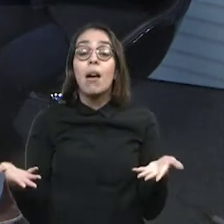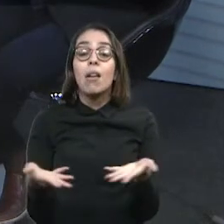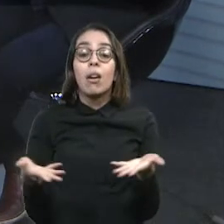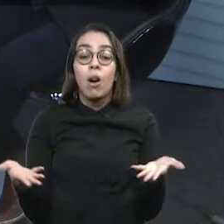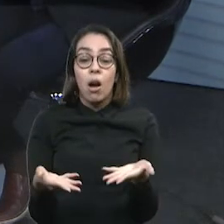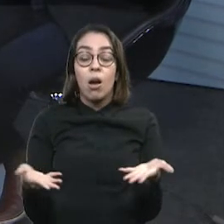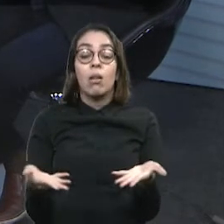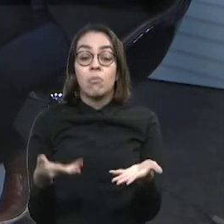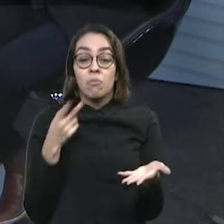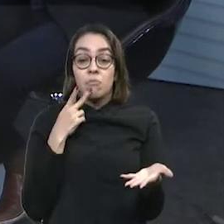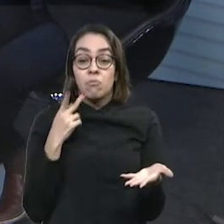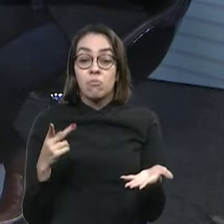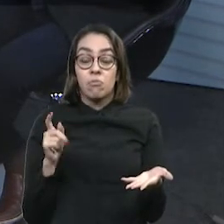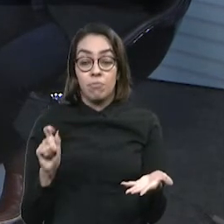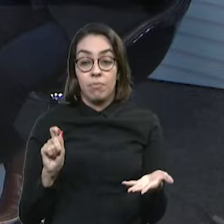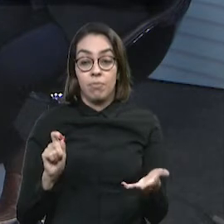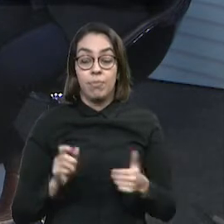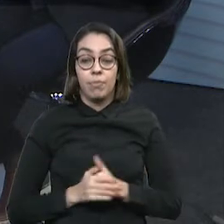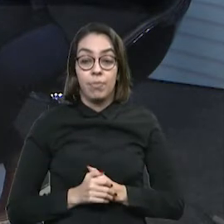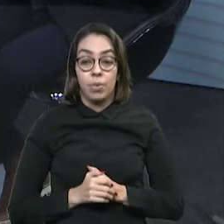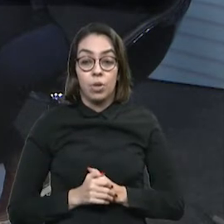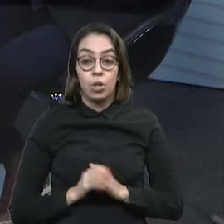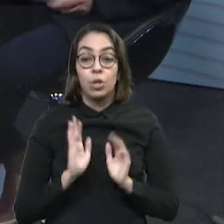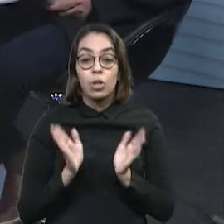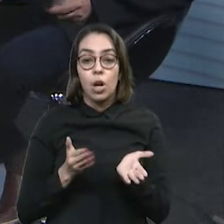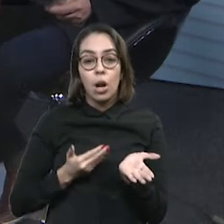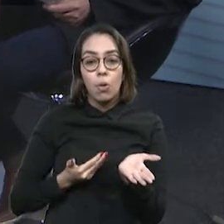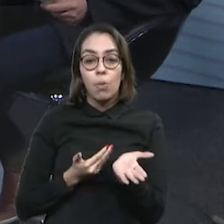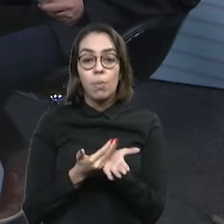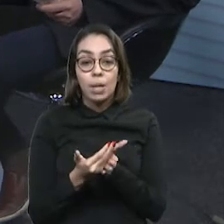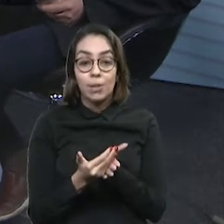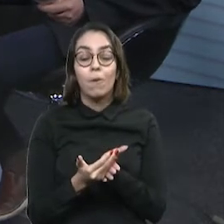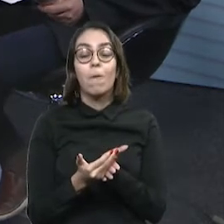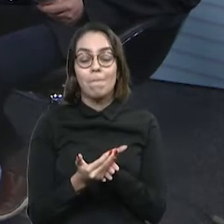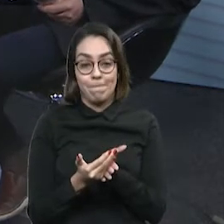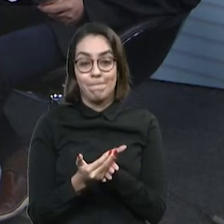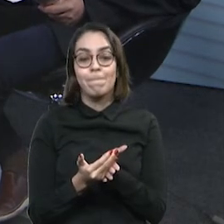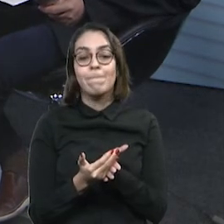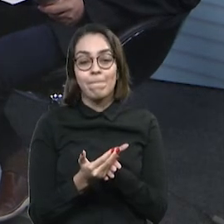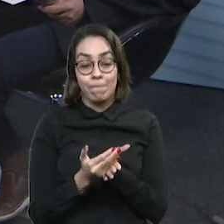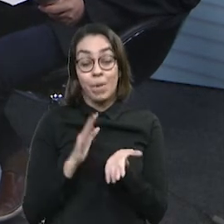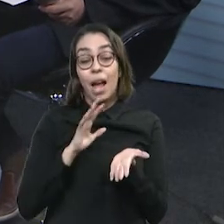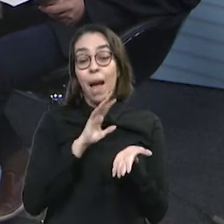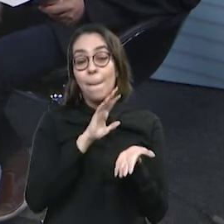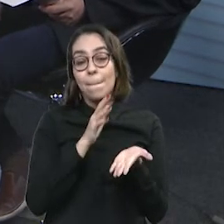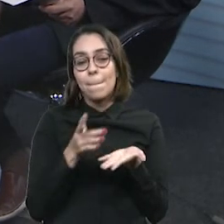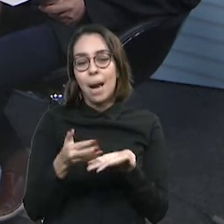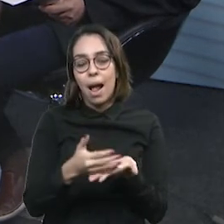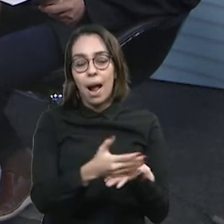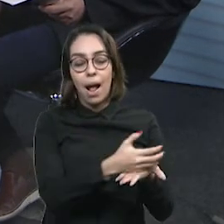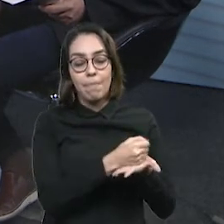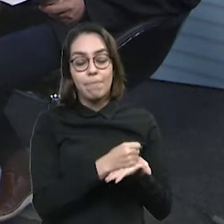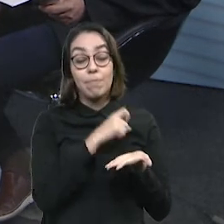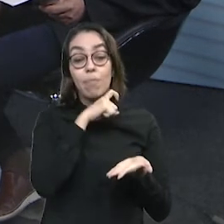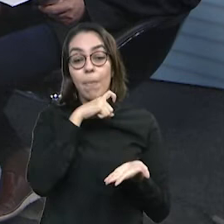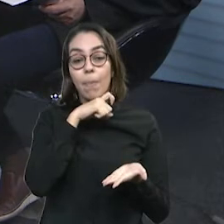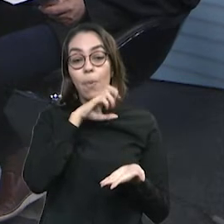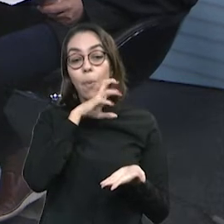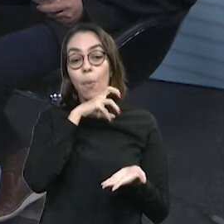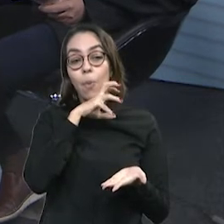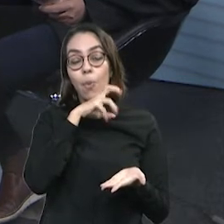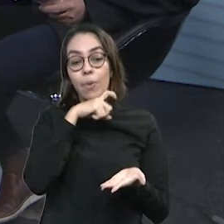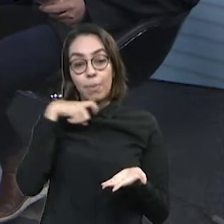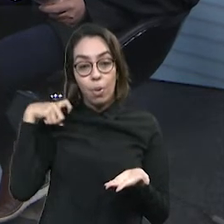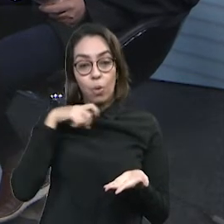Ailton, nós estamos, começou a entrega da delegação do imposto de renda. É um momento em que as empresas precisam ter